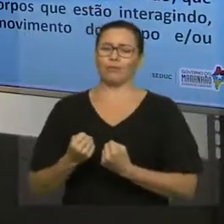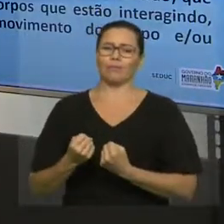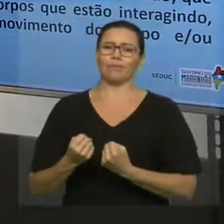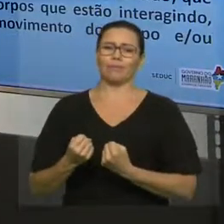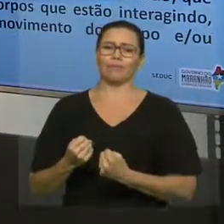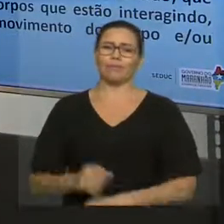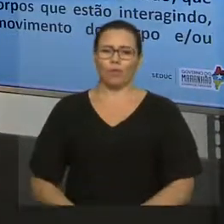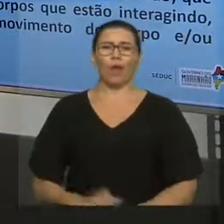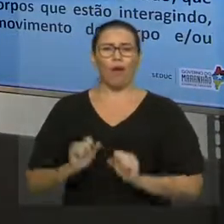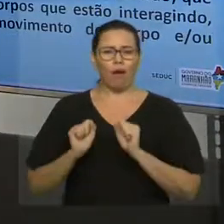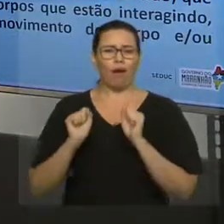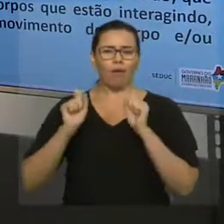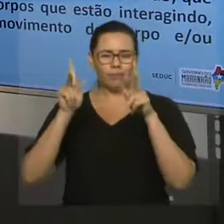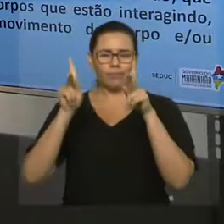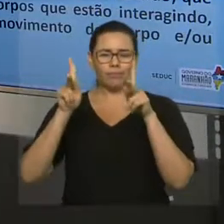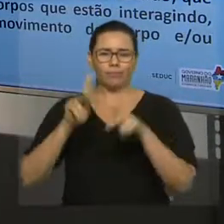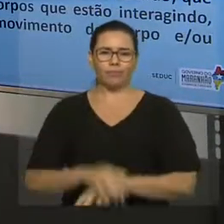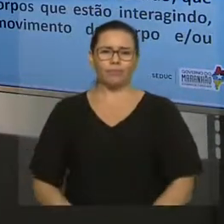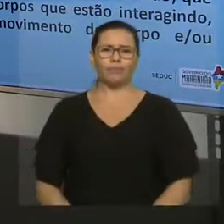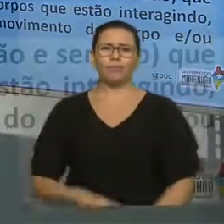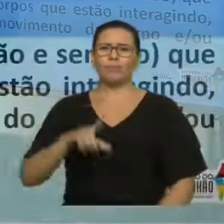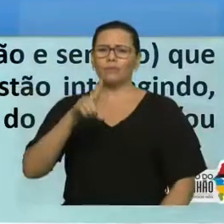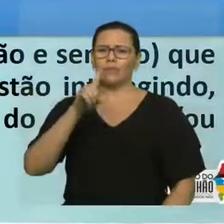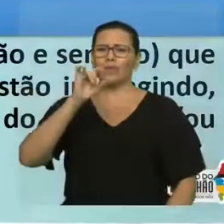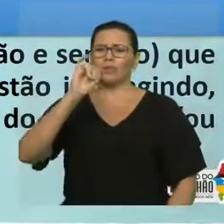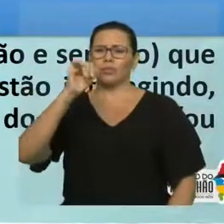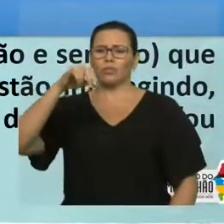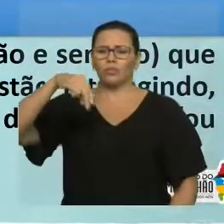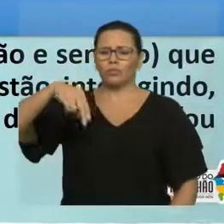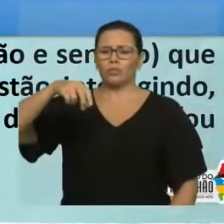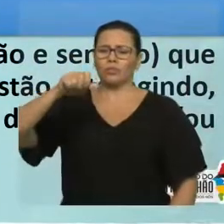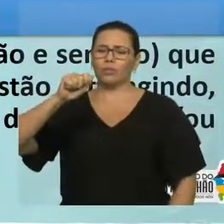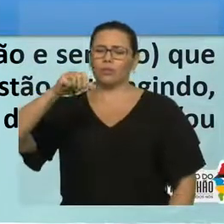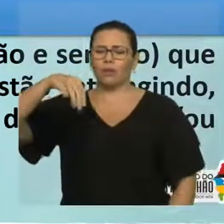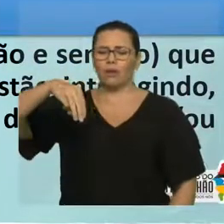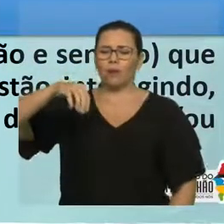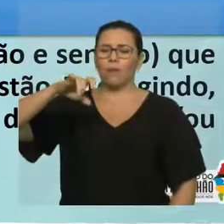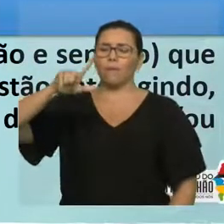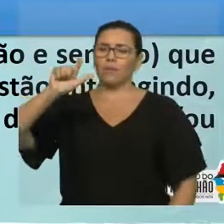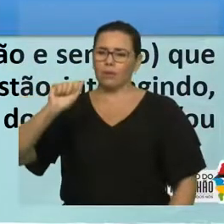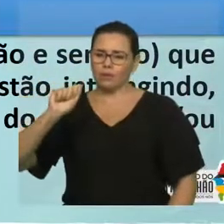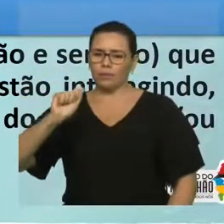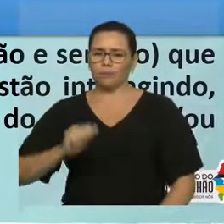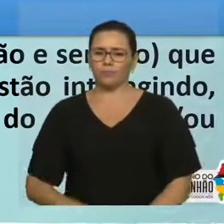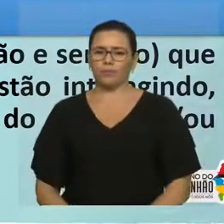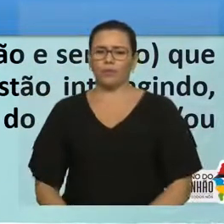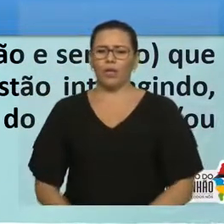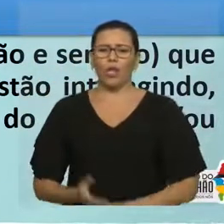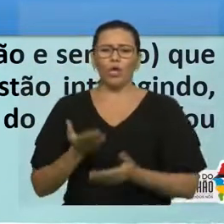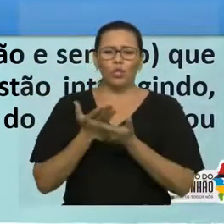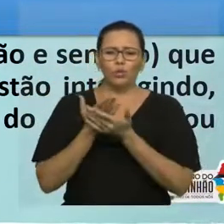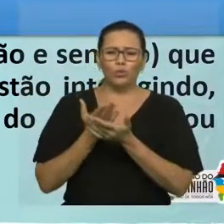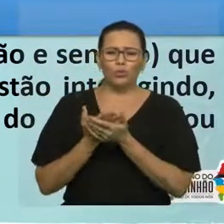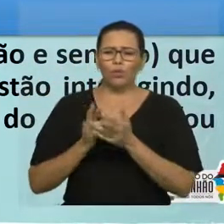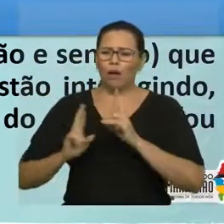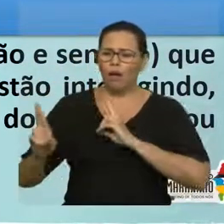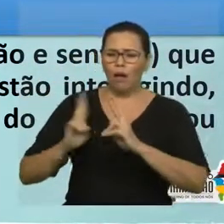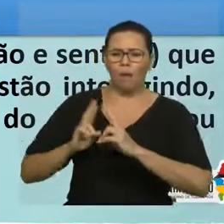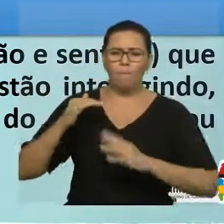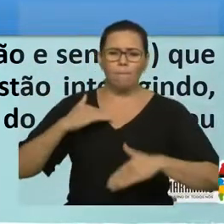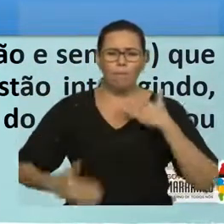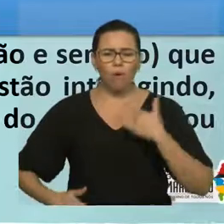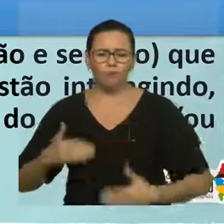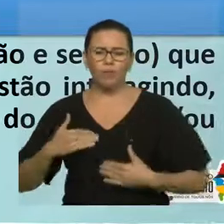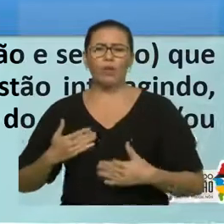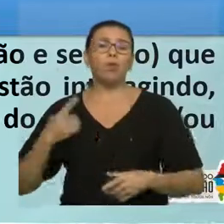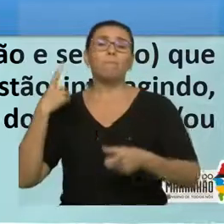movimento com força. Então, o que é a dinâmica? Parte da mecânica que estuda as relações entre os movimentos dos corpos é as